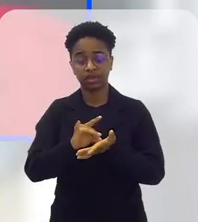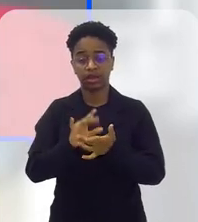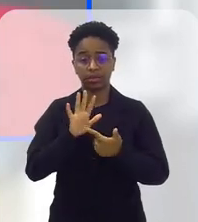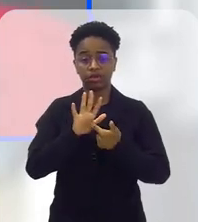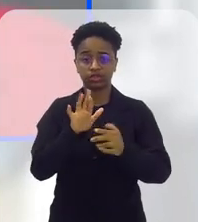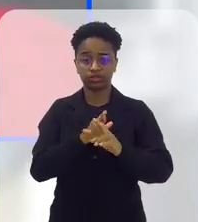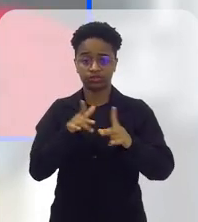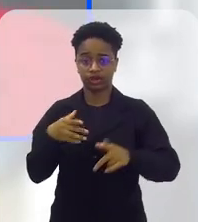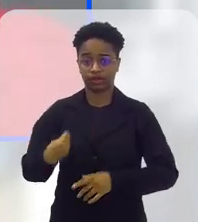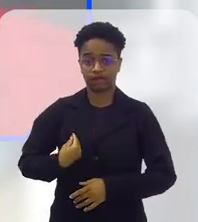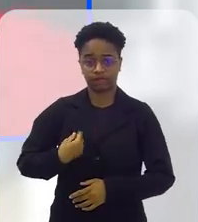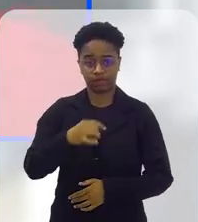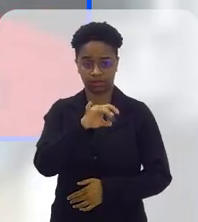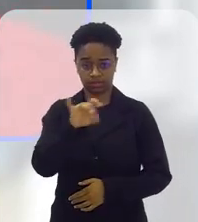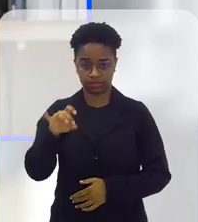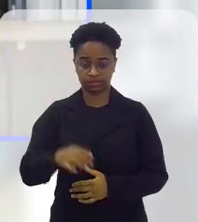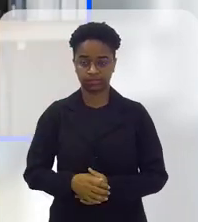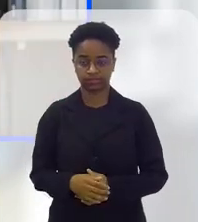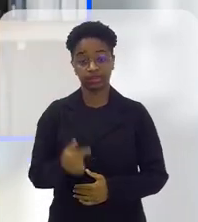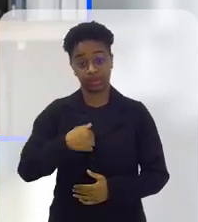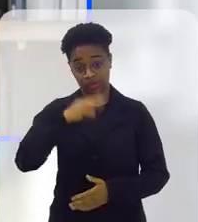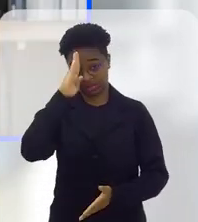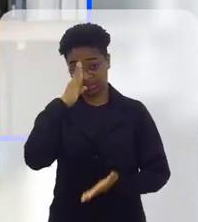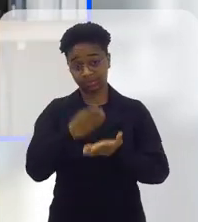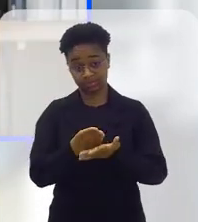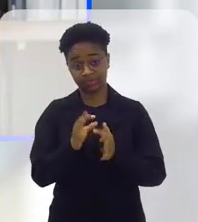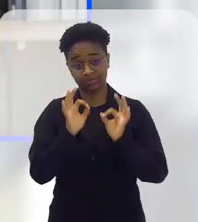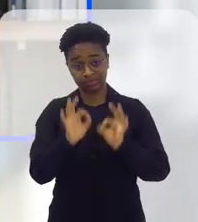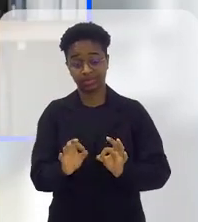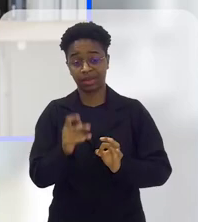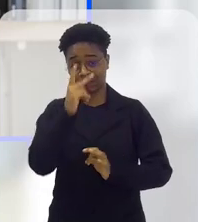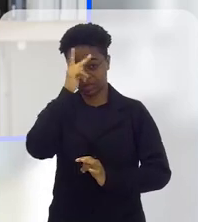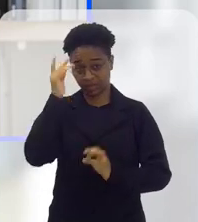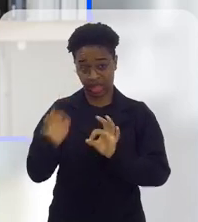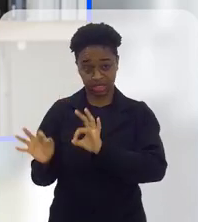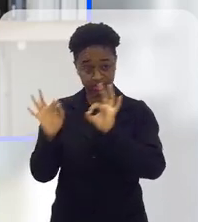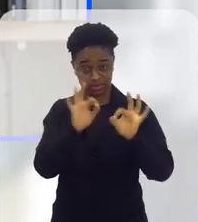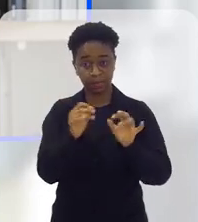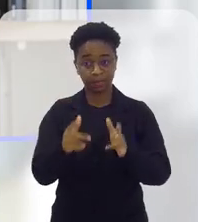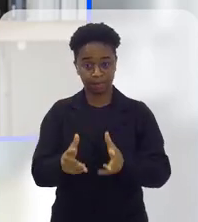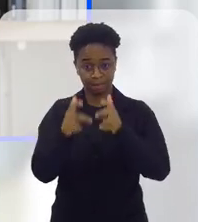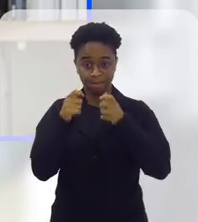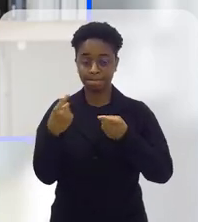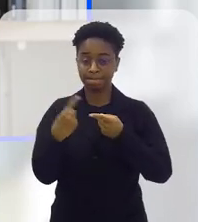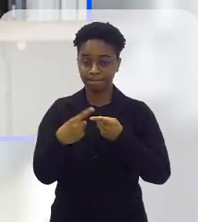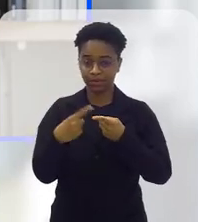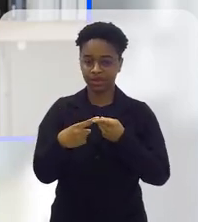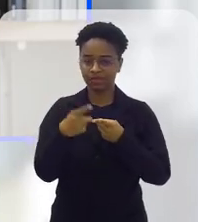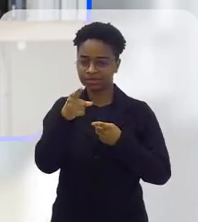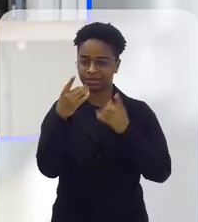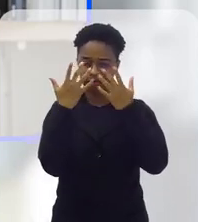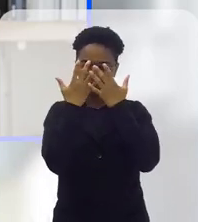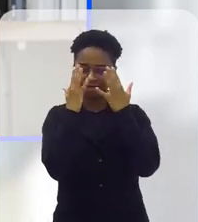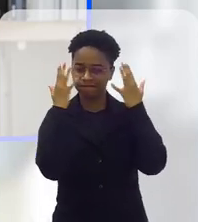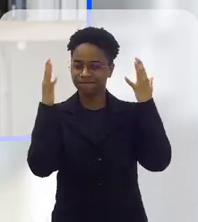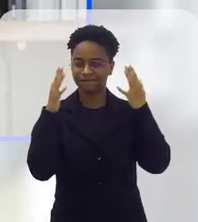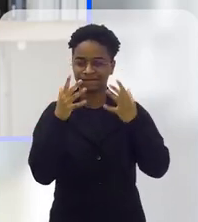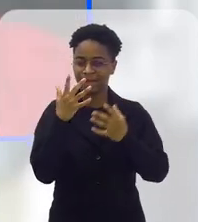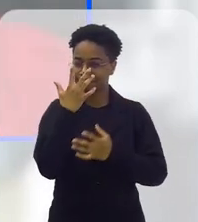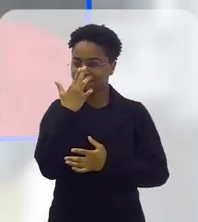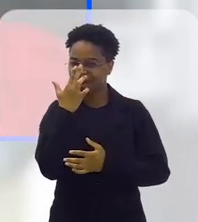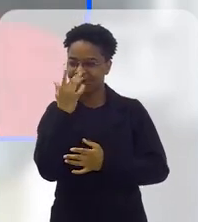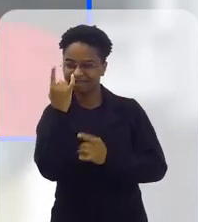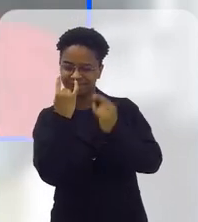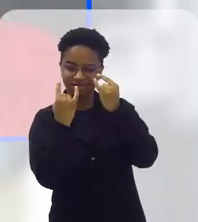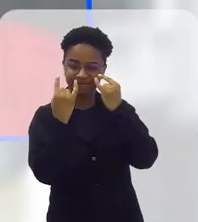verdade a diferença na vida de cada um. Fernanda, e eu acredito que quem está nos assistindo tenha percebido, porque o brilho no seu olhar,